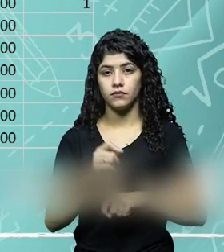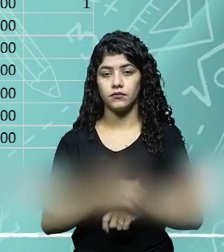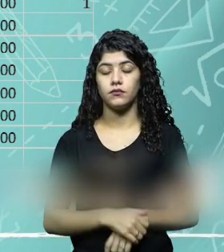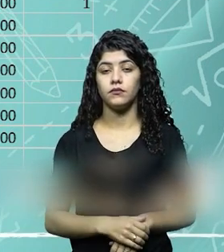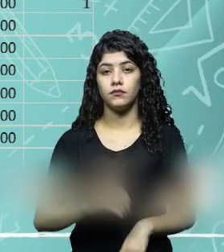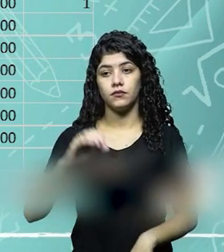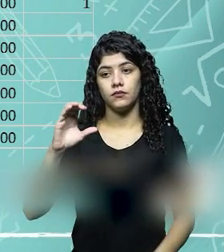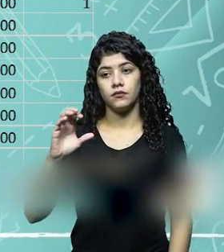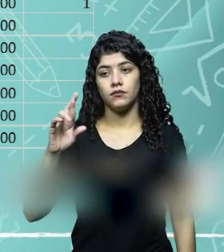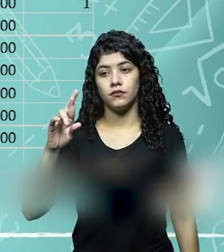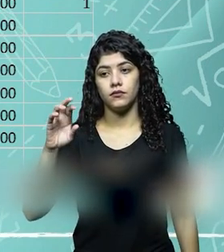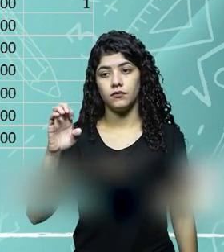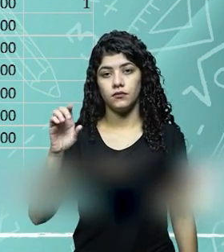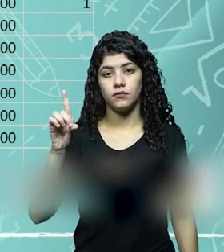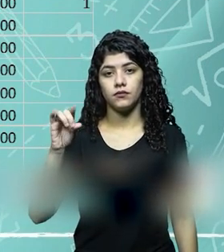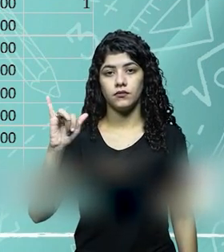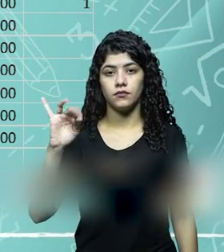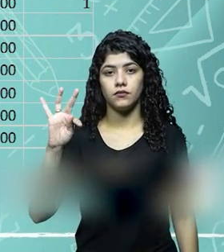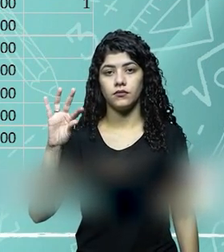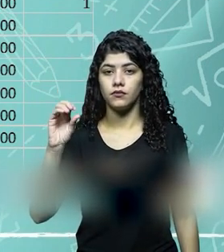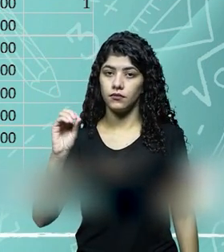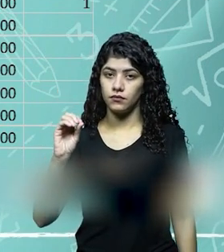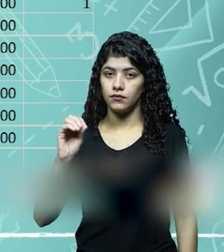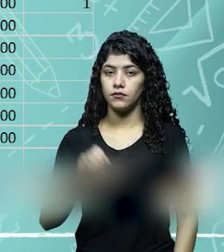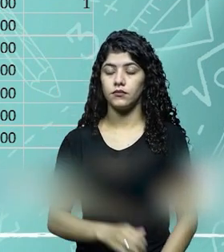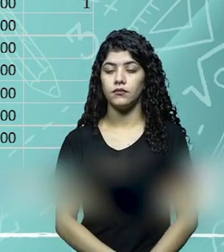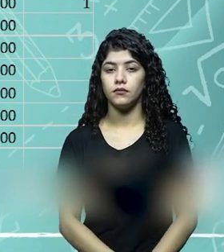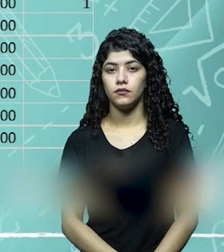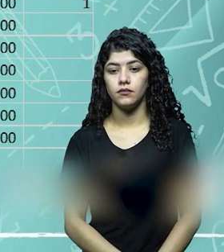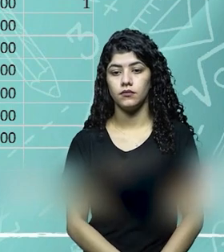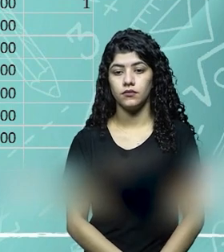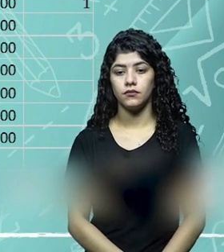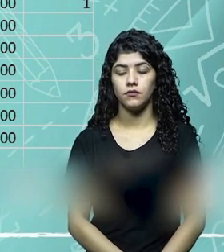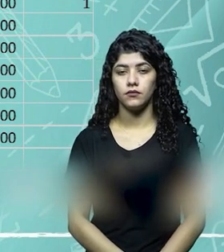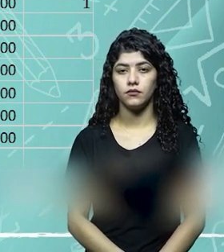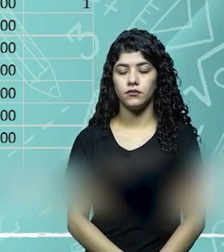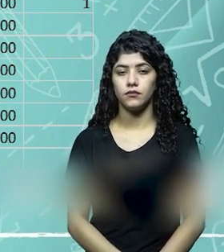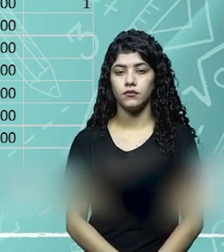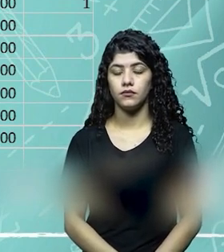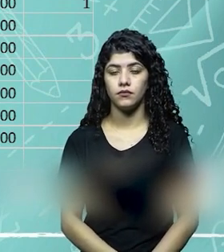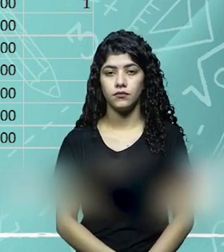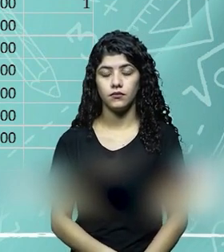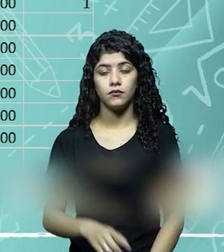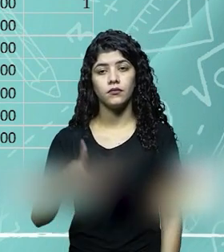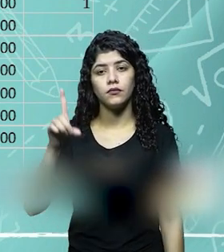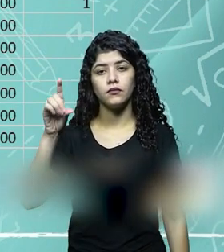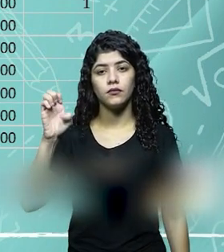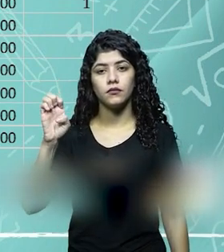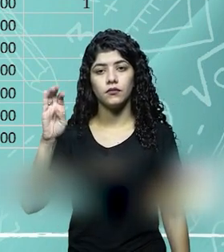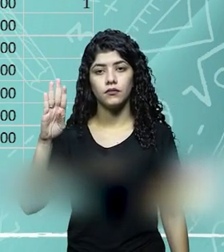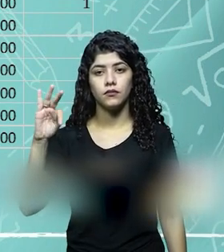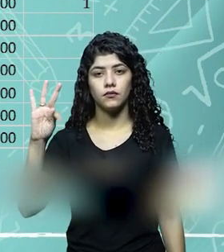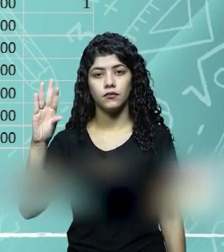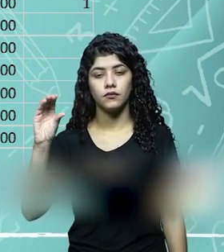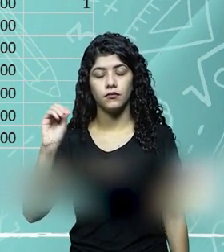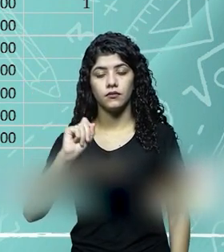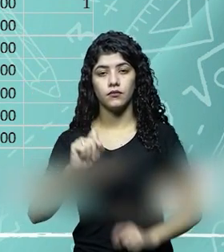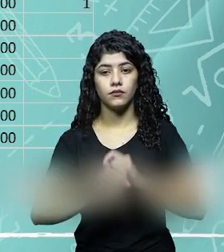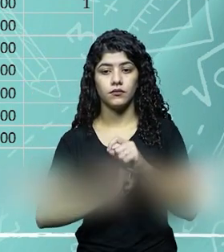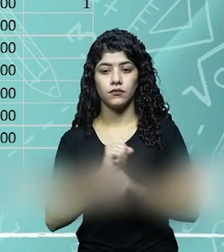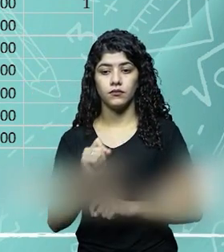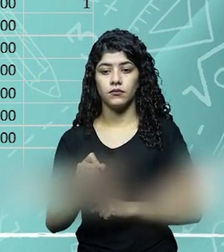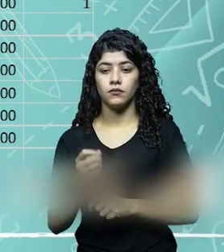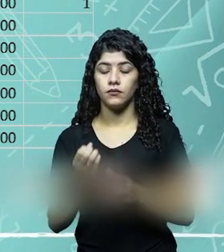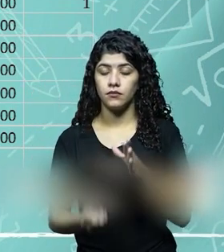débito aqui, foi um crédito na conta banco, saiu dinheiro, é crédito, e o débito aconteceu o que? Na conta ativo